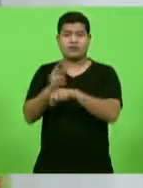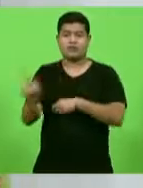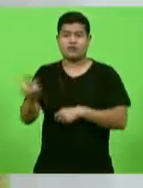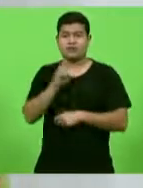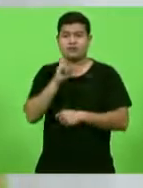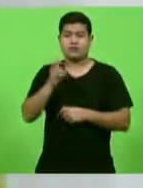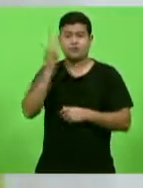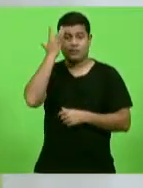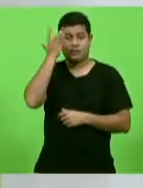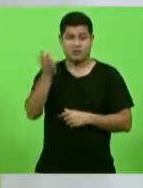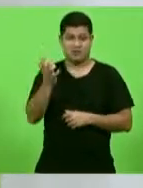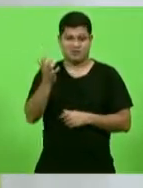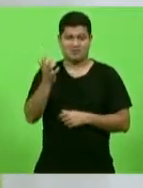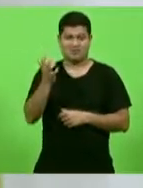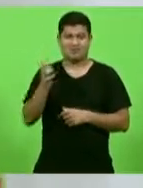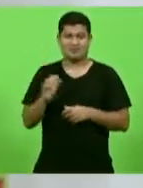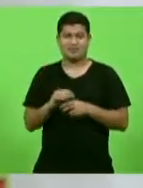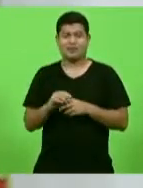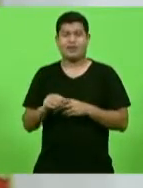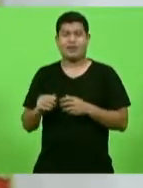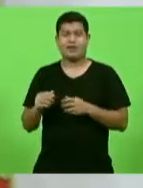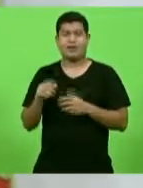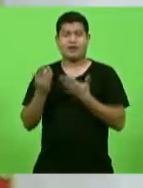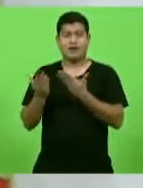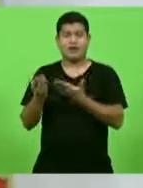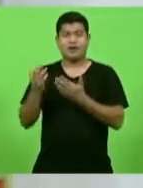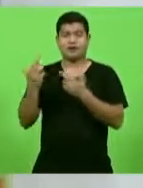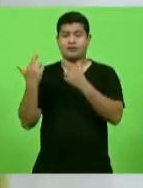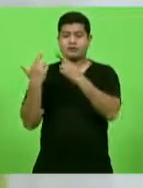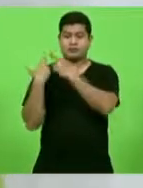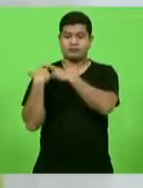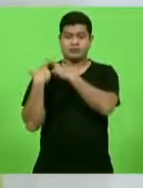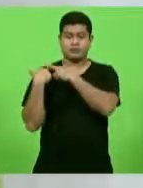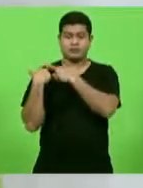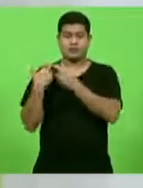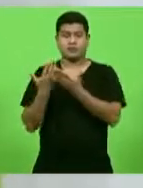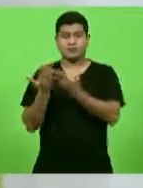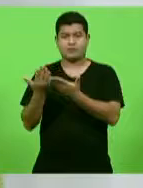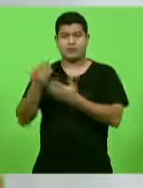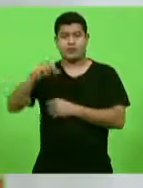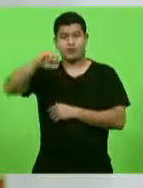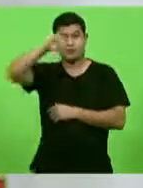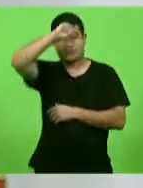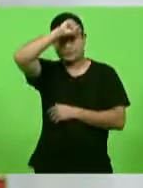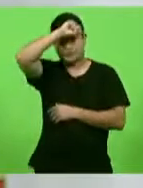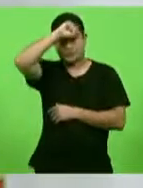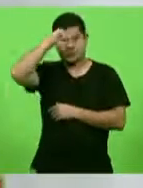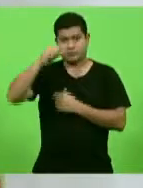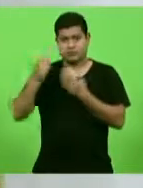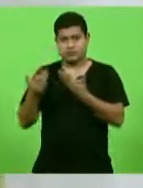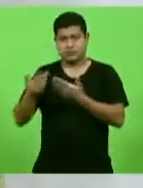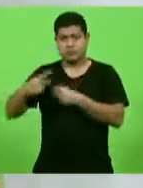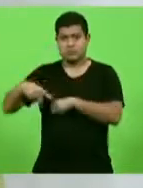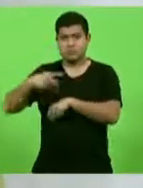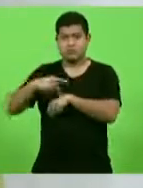patrocinado pela multinacional coreana Samsung, que vem de um país onde a educação dos jovens é levada